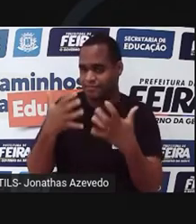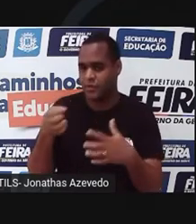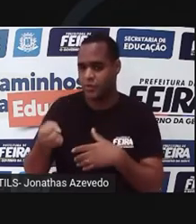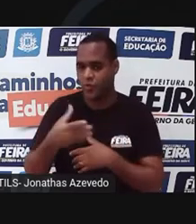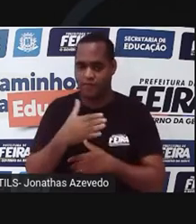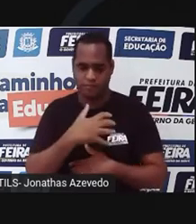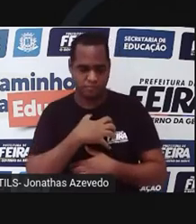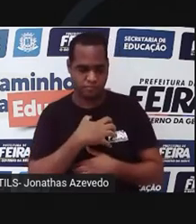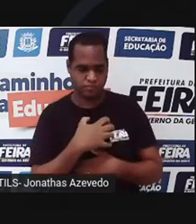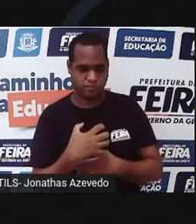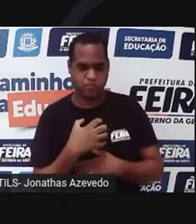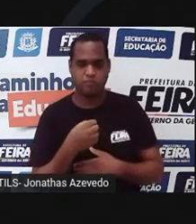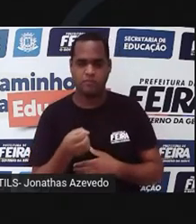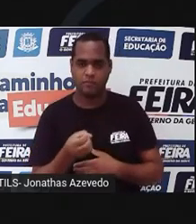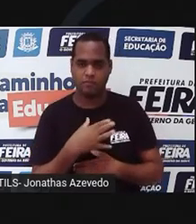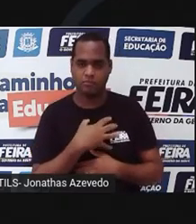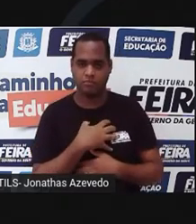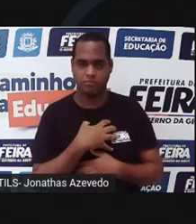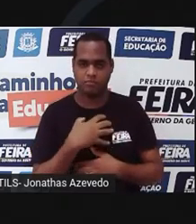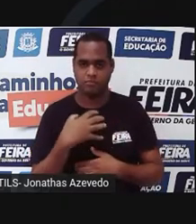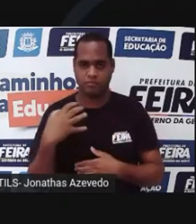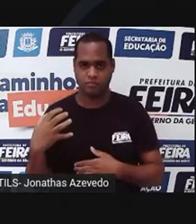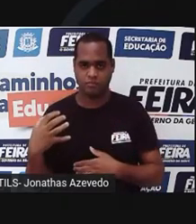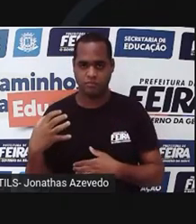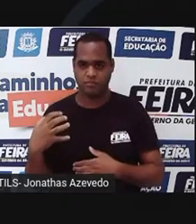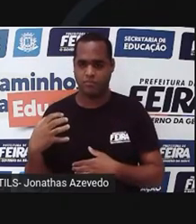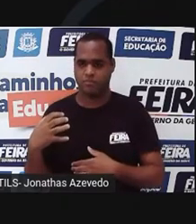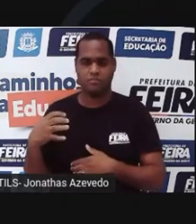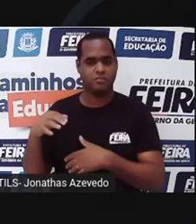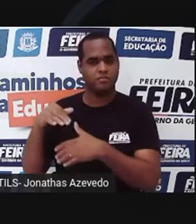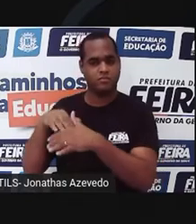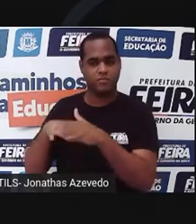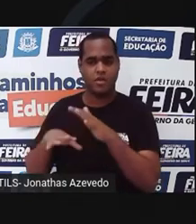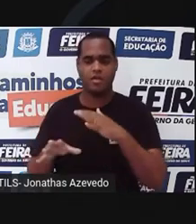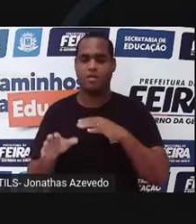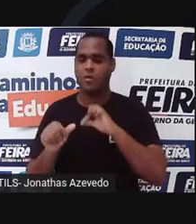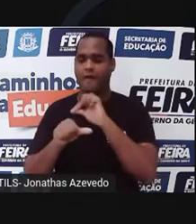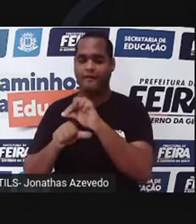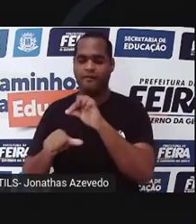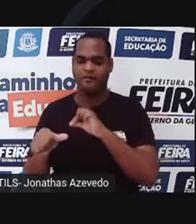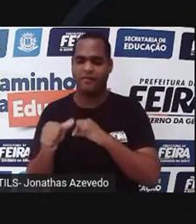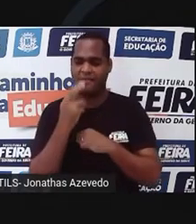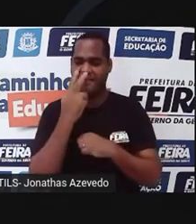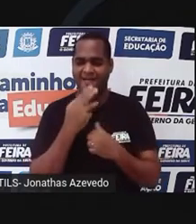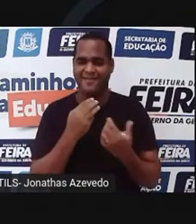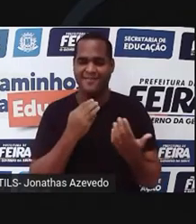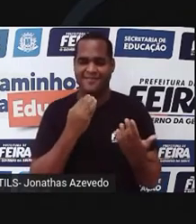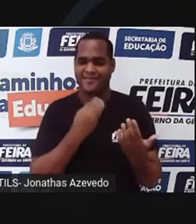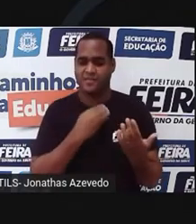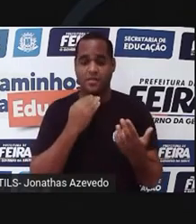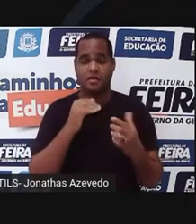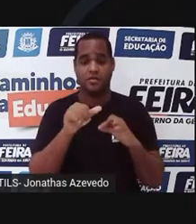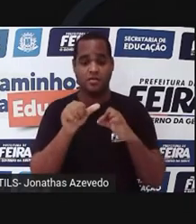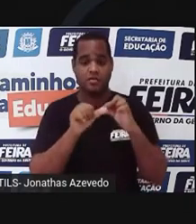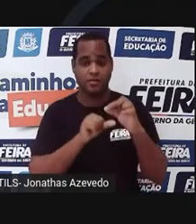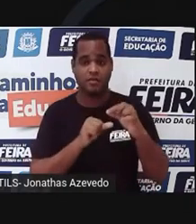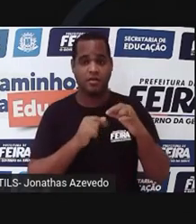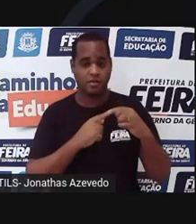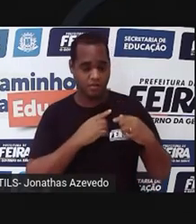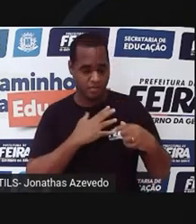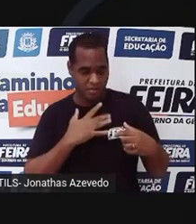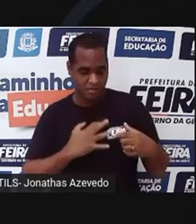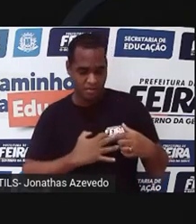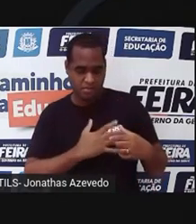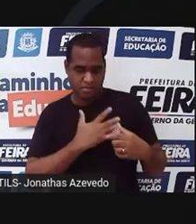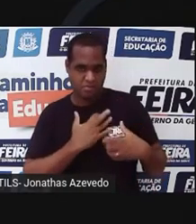tirar teu coração, deixa um artificial por um tempinho, e aí você troca os tecidos do teu